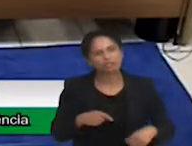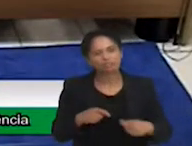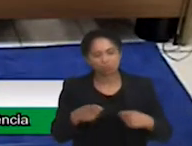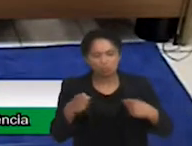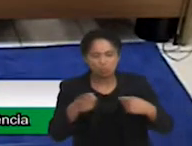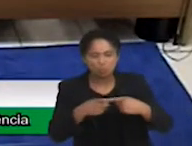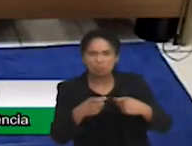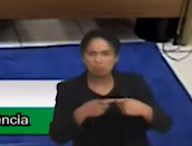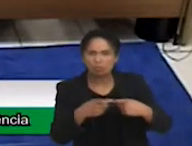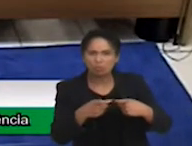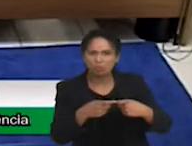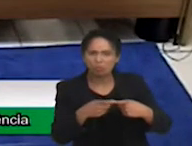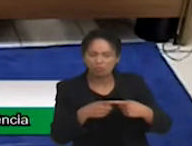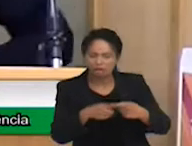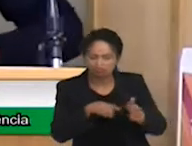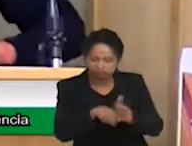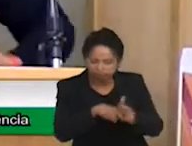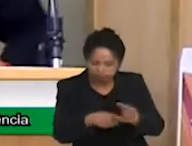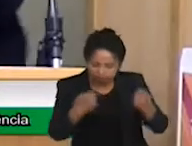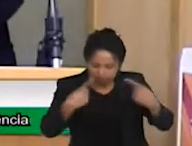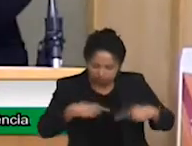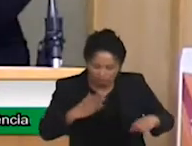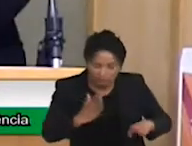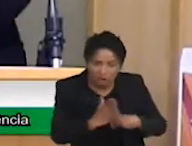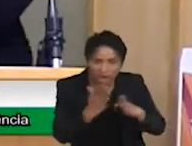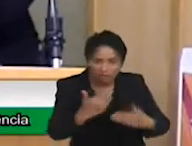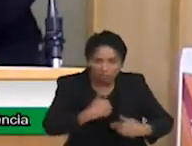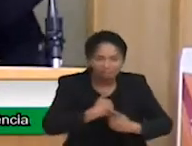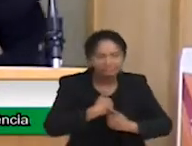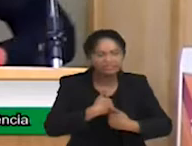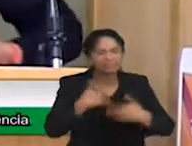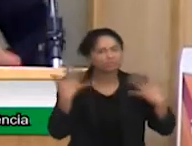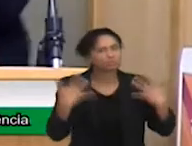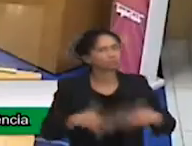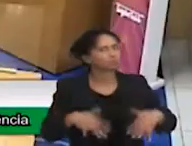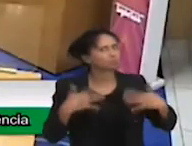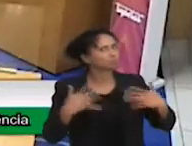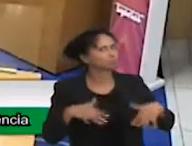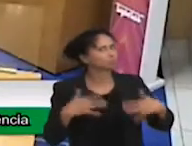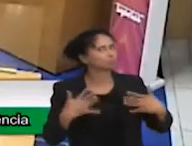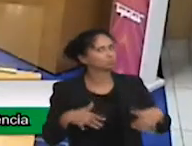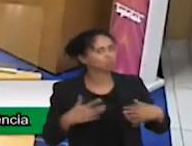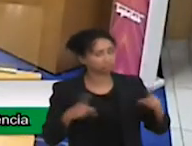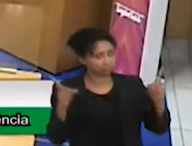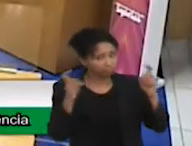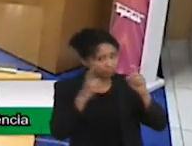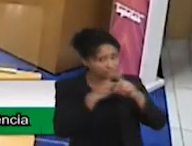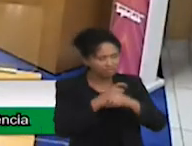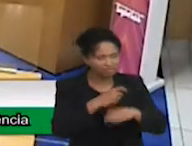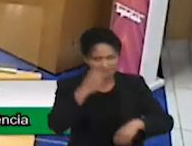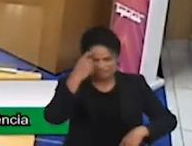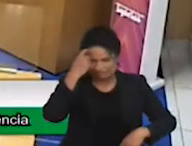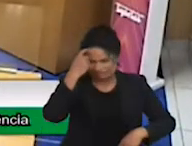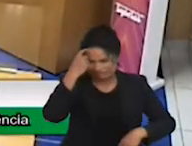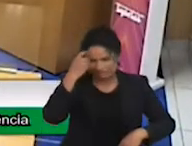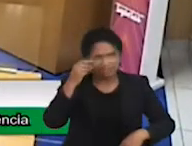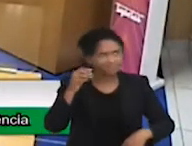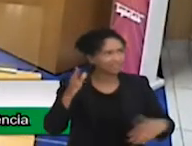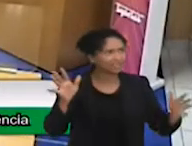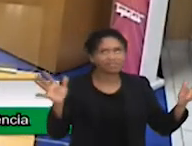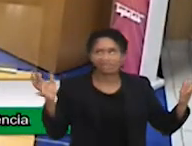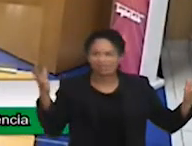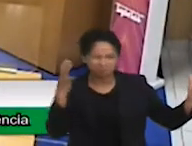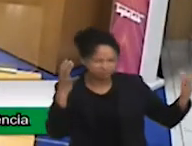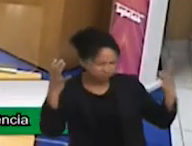luto, é a gente desconstruir aquele nosso filho para construir um outro filho, achar outras possibilidades para onde a gente vai olhar esse nosso filho,